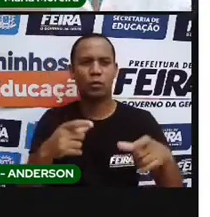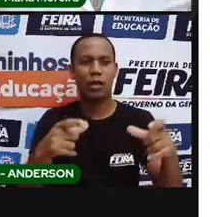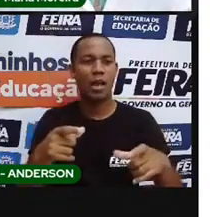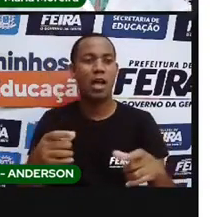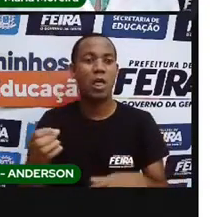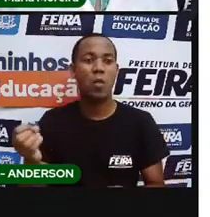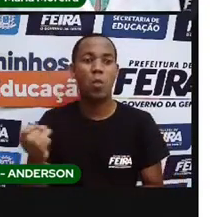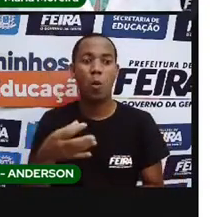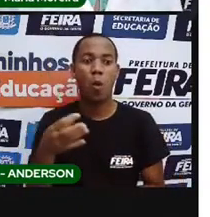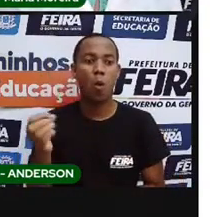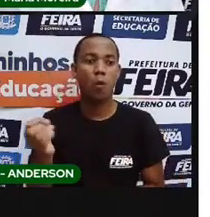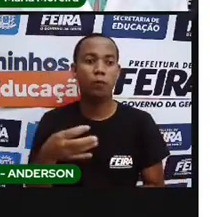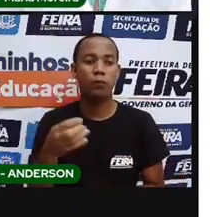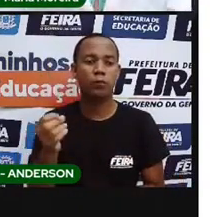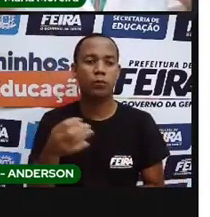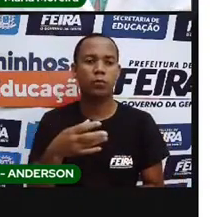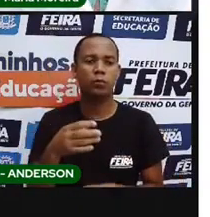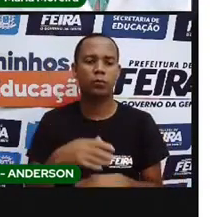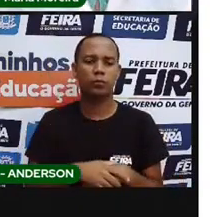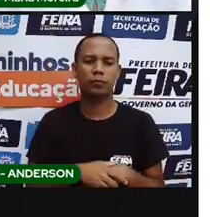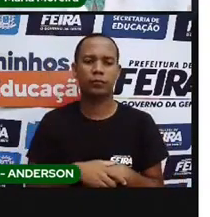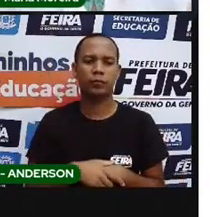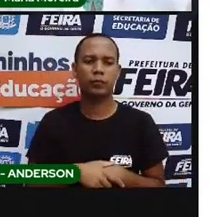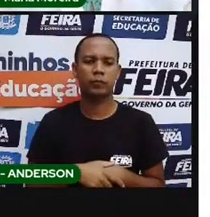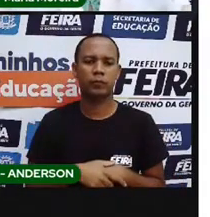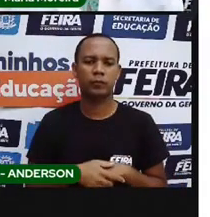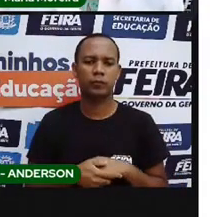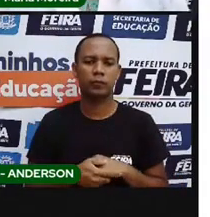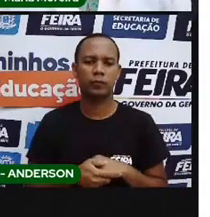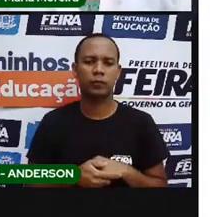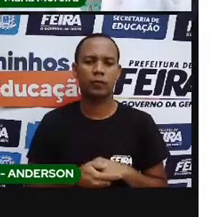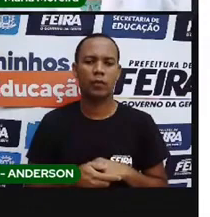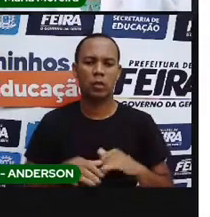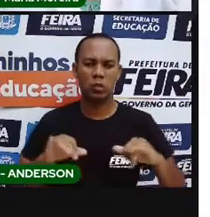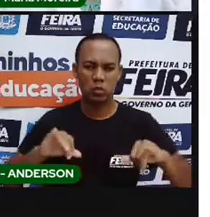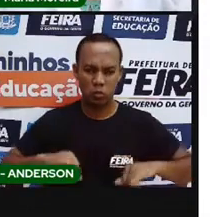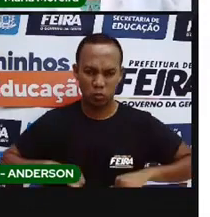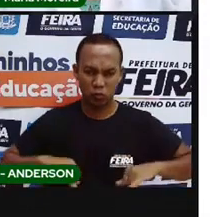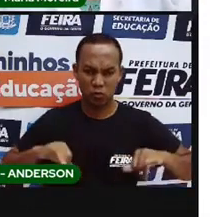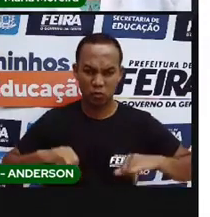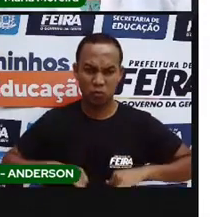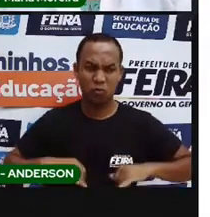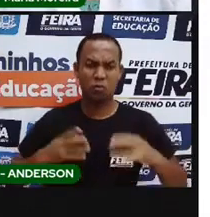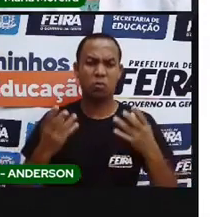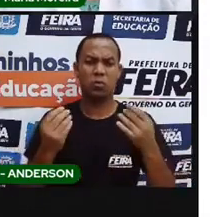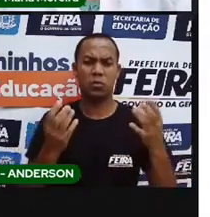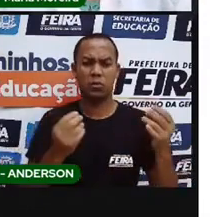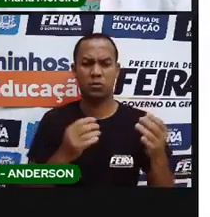o quê? Tudo era, na verdade, muito maior. Tinha uma proporção muito maior. E eles sofreram muito com isso aí.